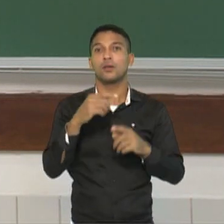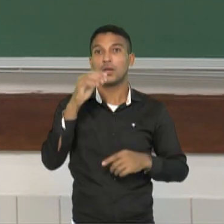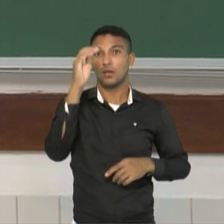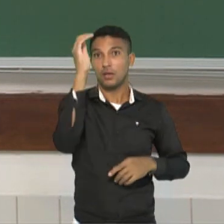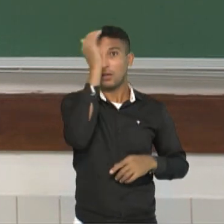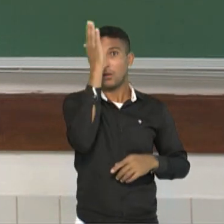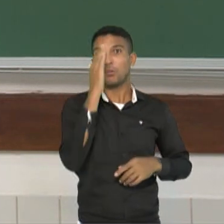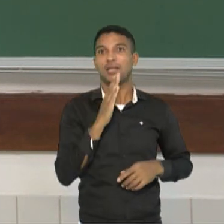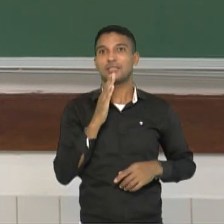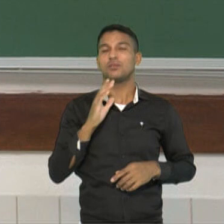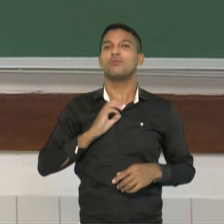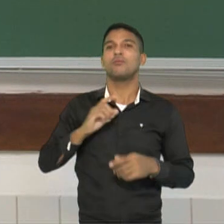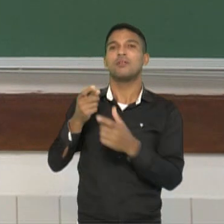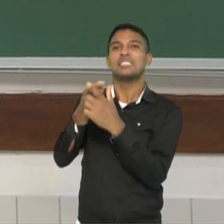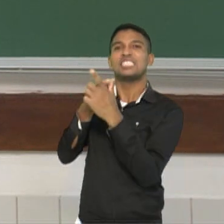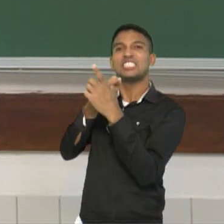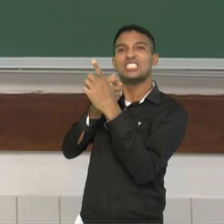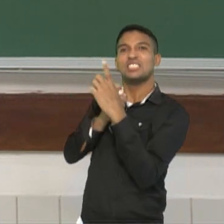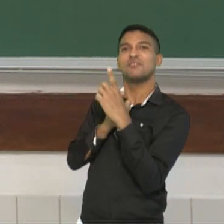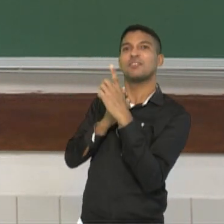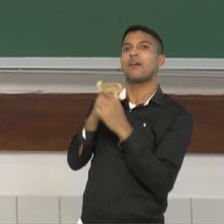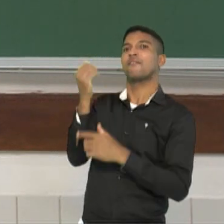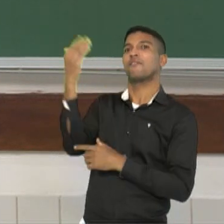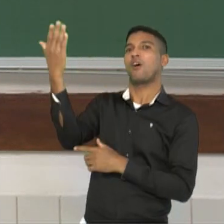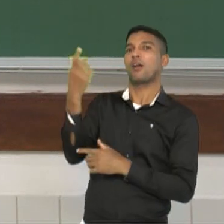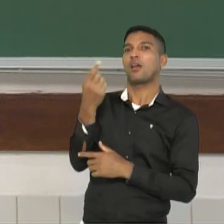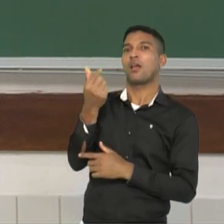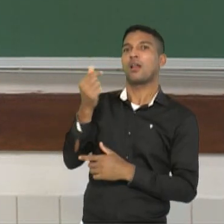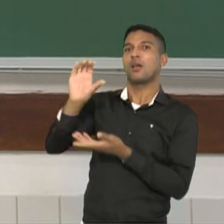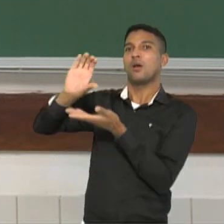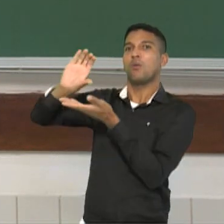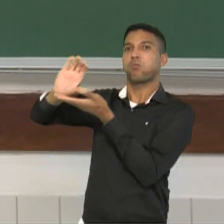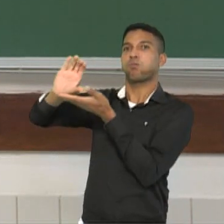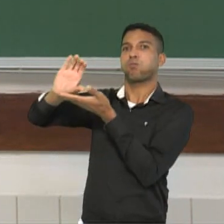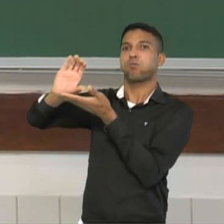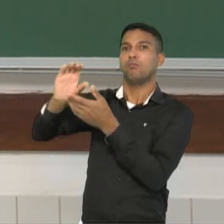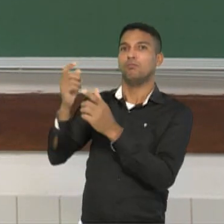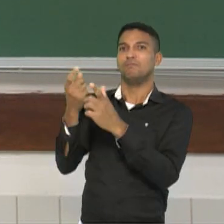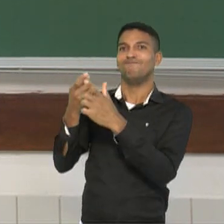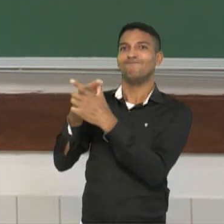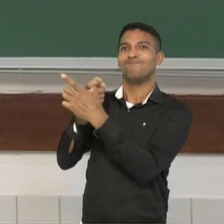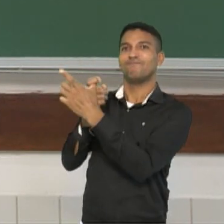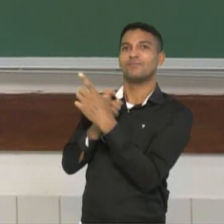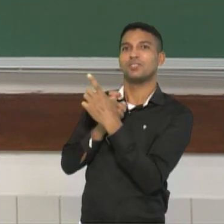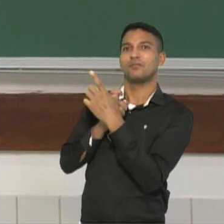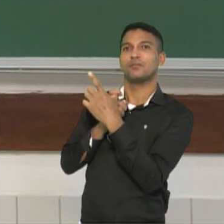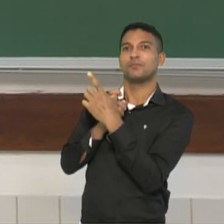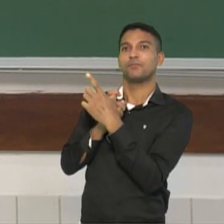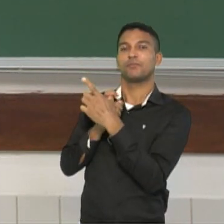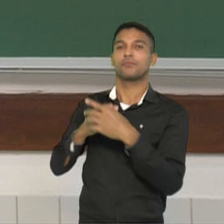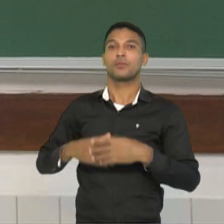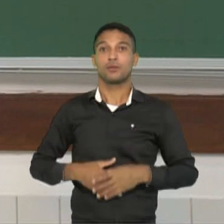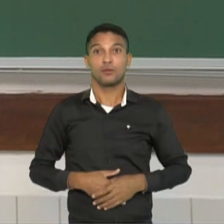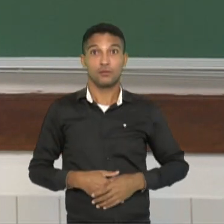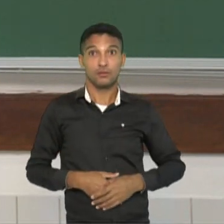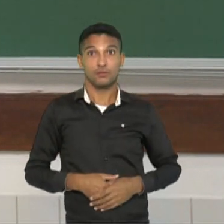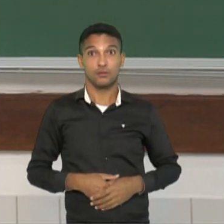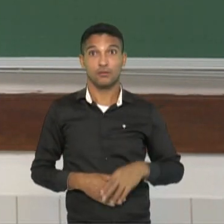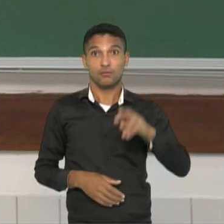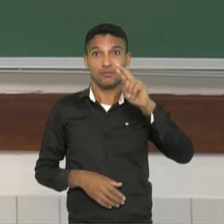dívida com o capital estrangeiro? Ou seja, a receita, ela existiu na década de 90,